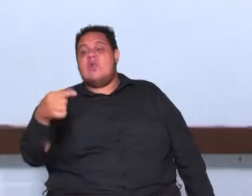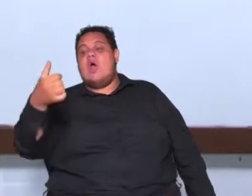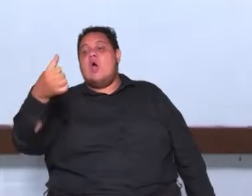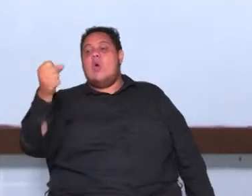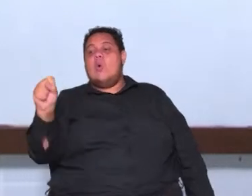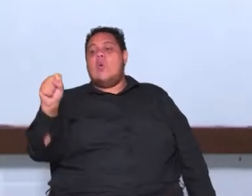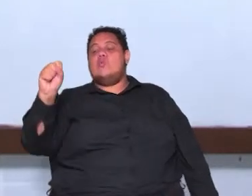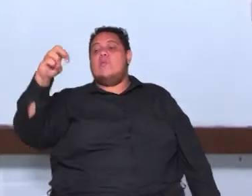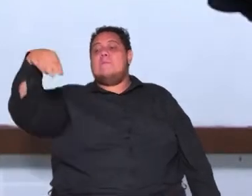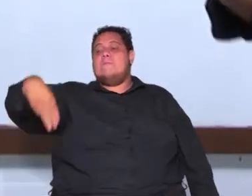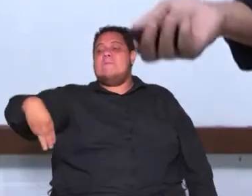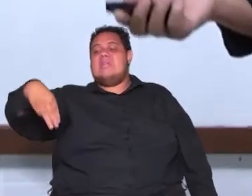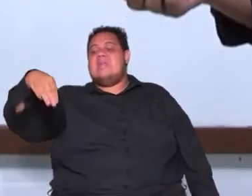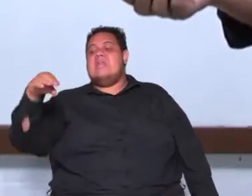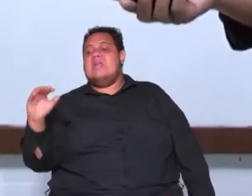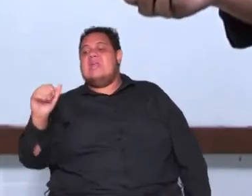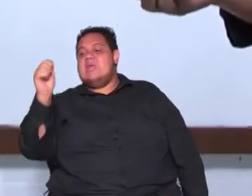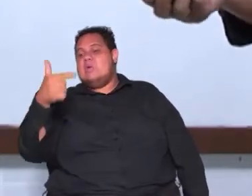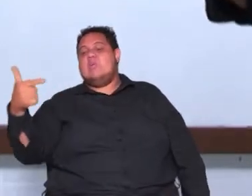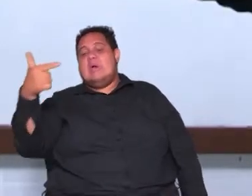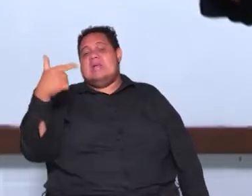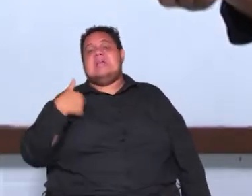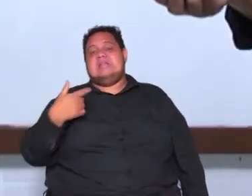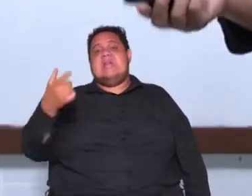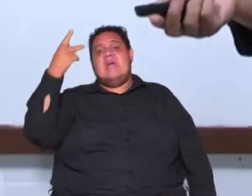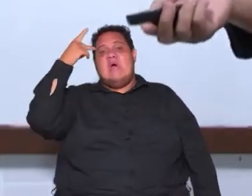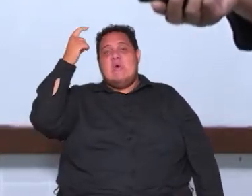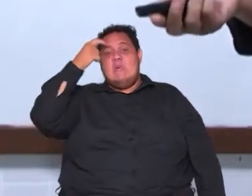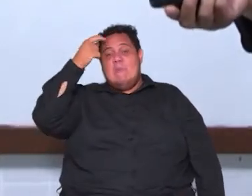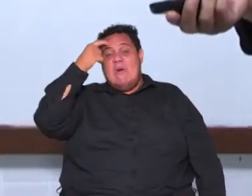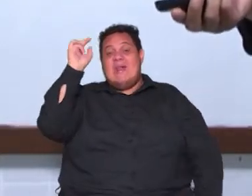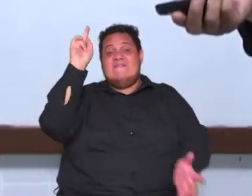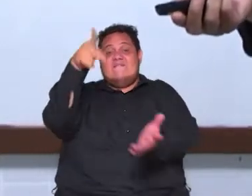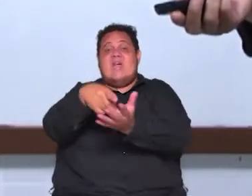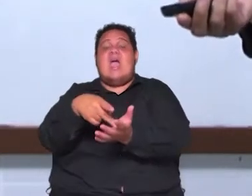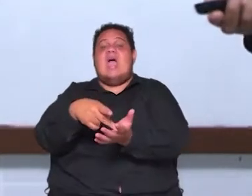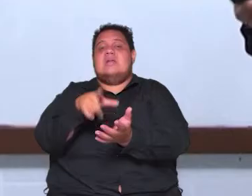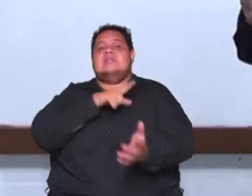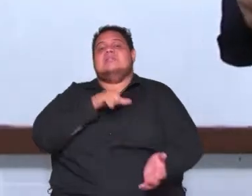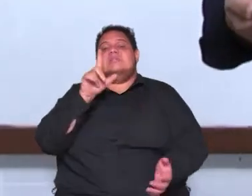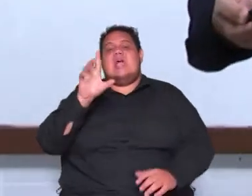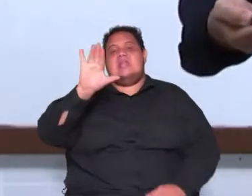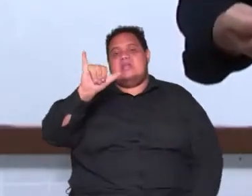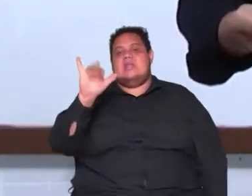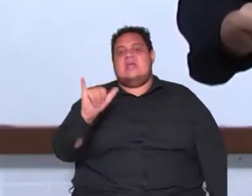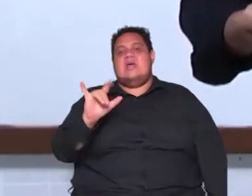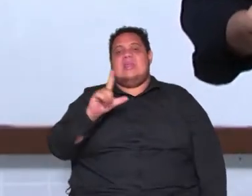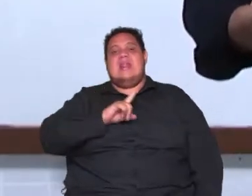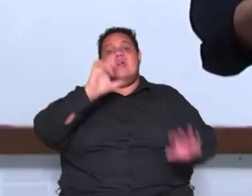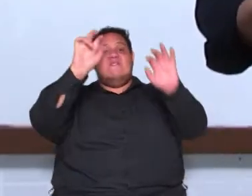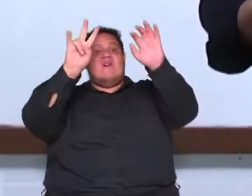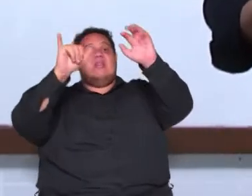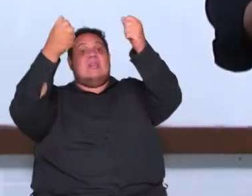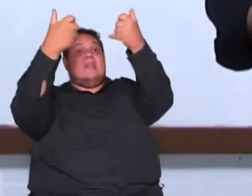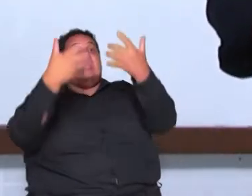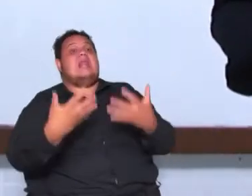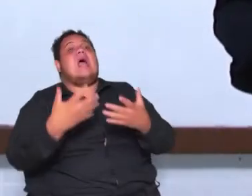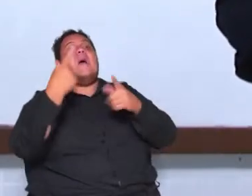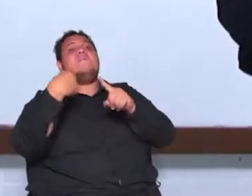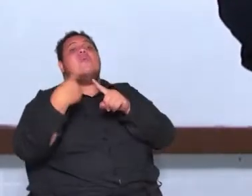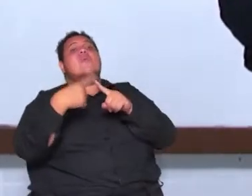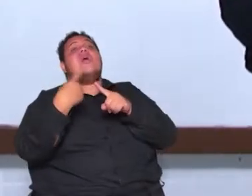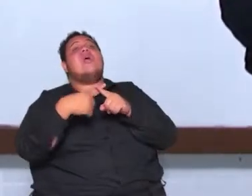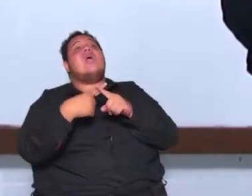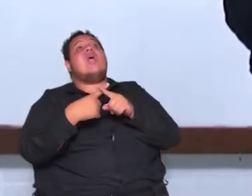quadrado isso é racionalismo isso é ciência então ele vai explicar exatamente porque